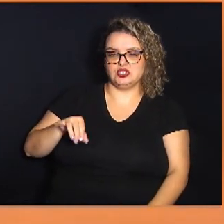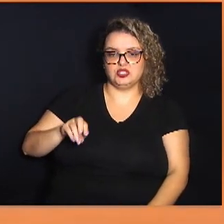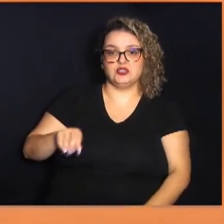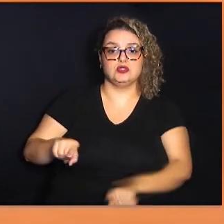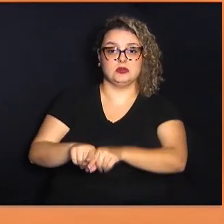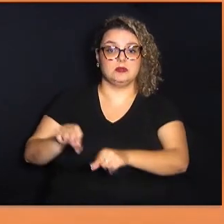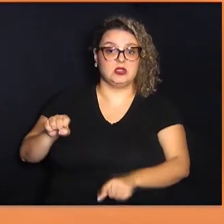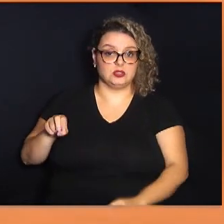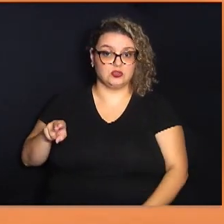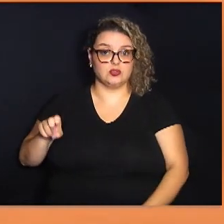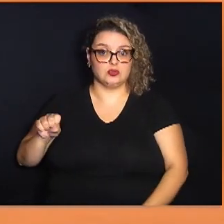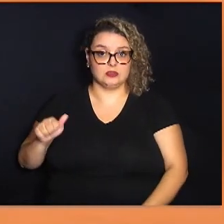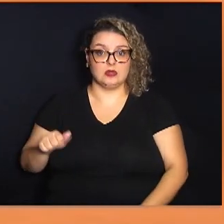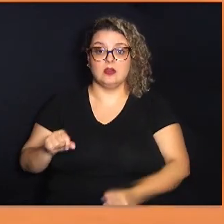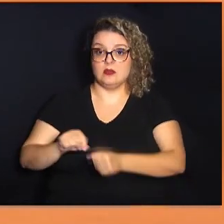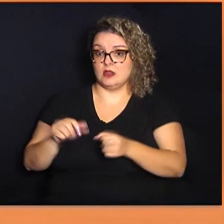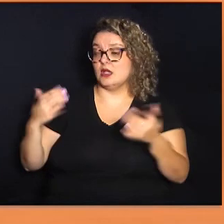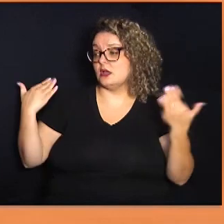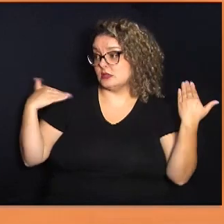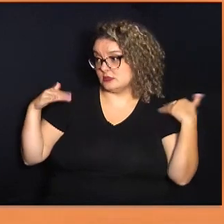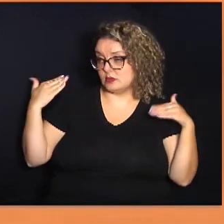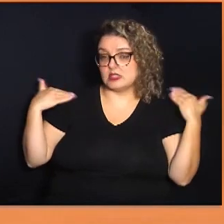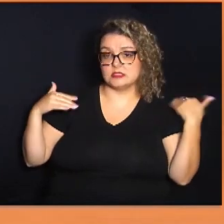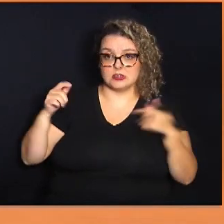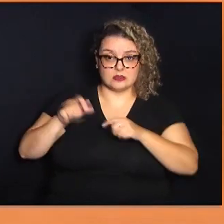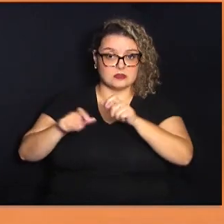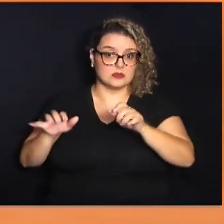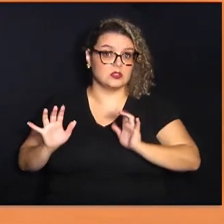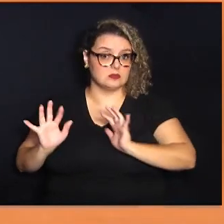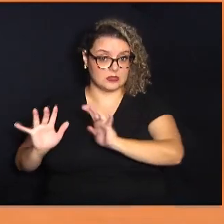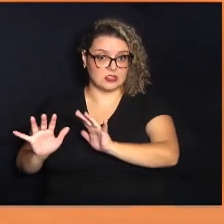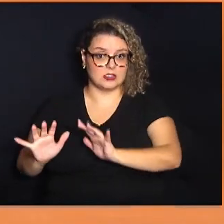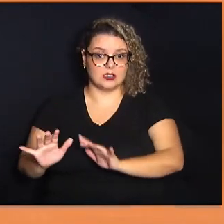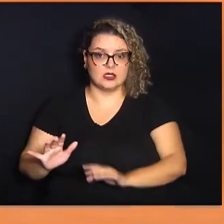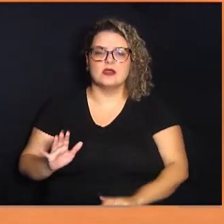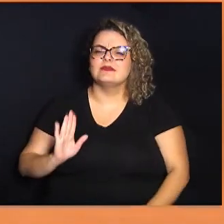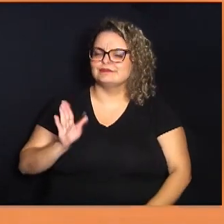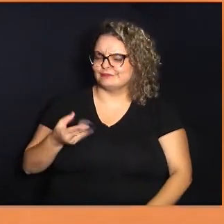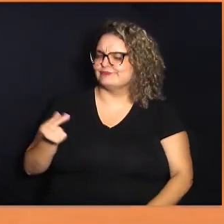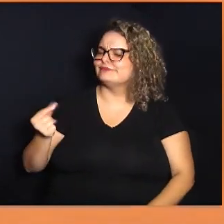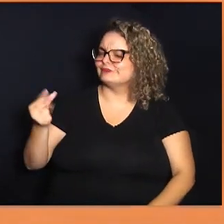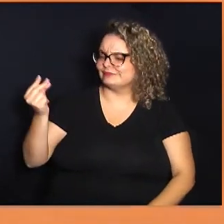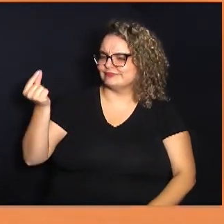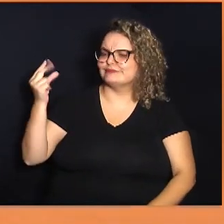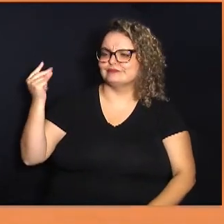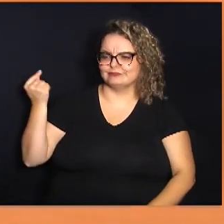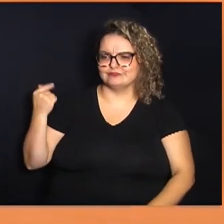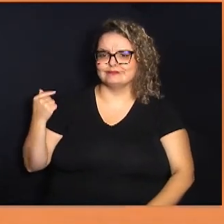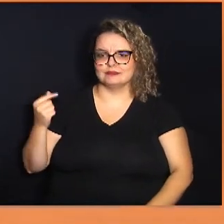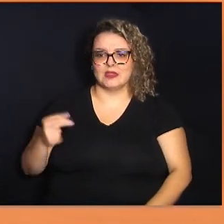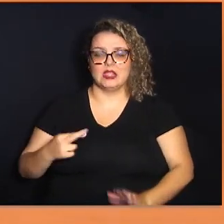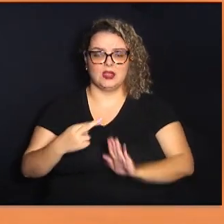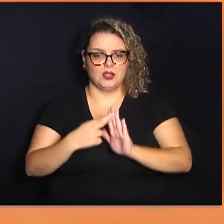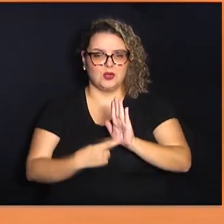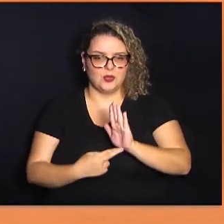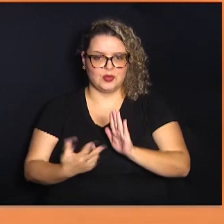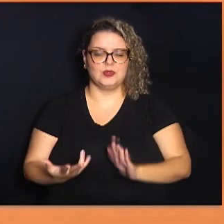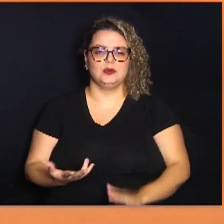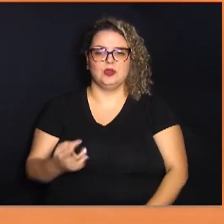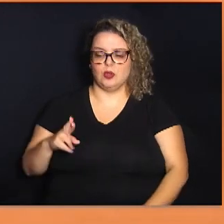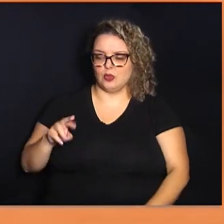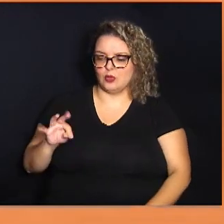fazem o seu passeio por esse lugar, eu acho que já era para ter instituído já isso aí como na rota, hoje ela